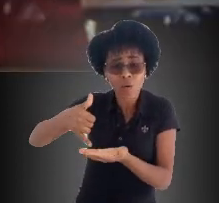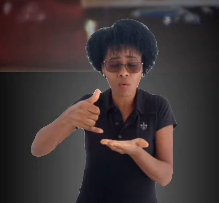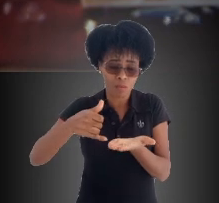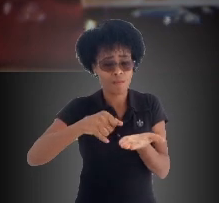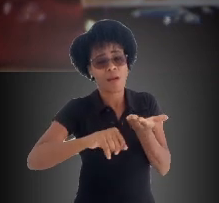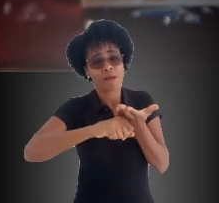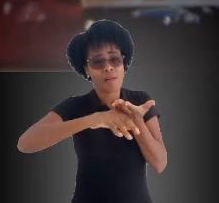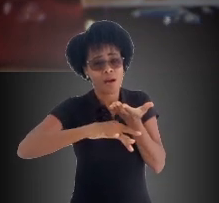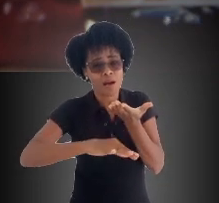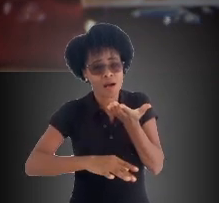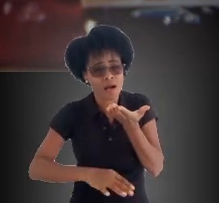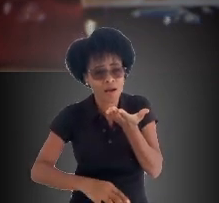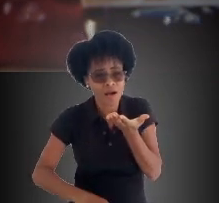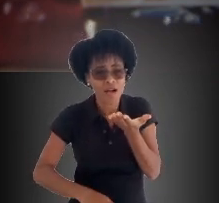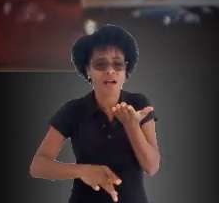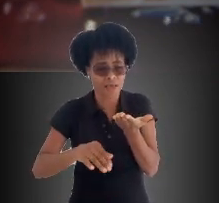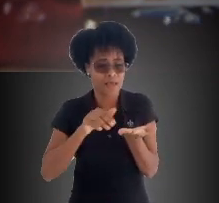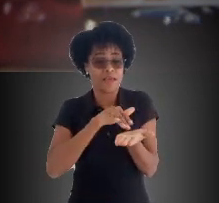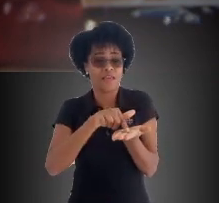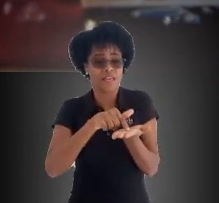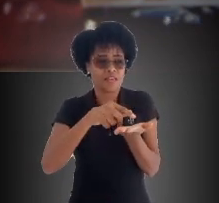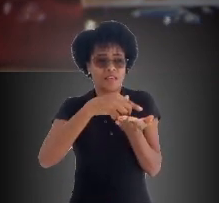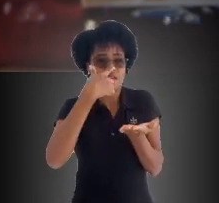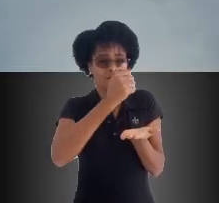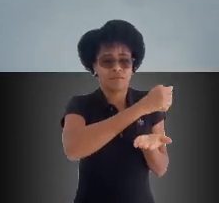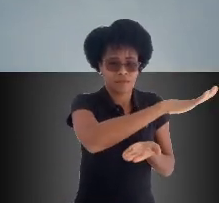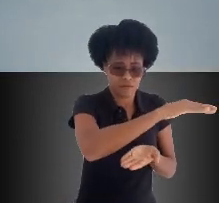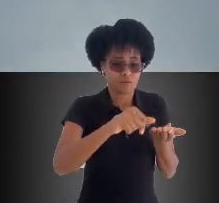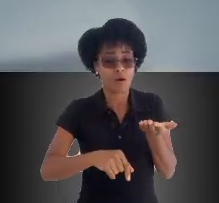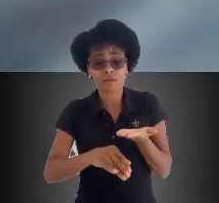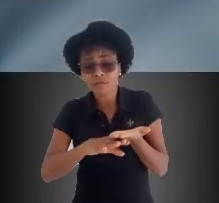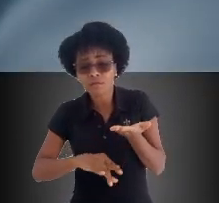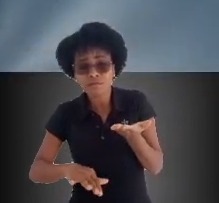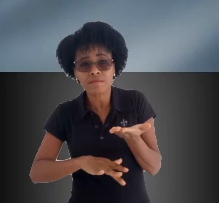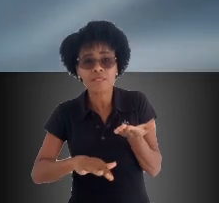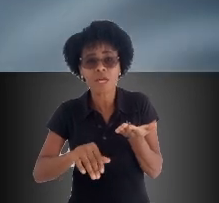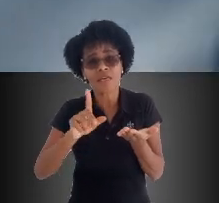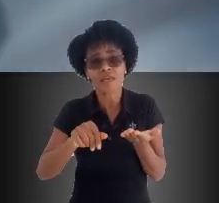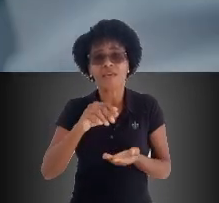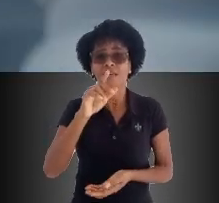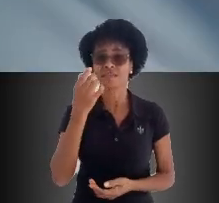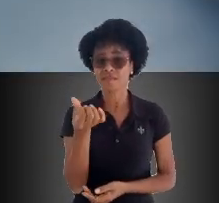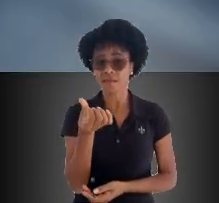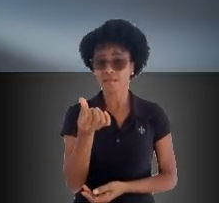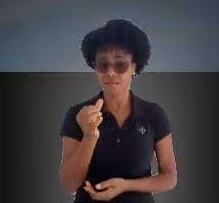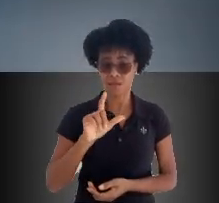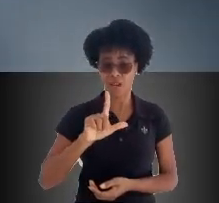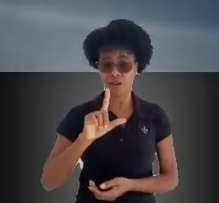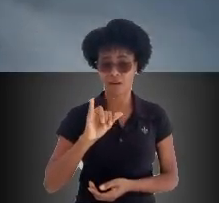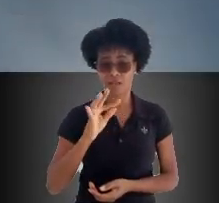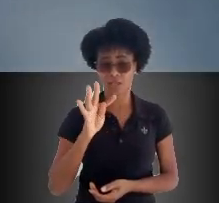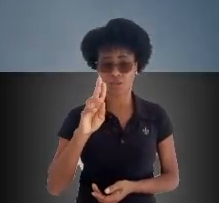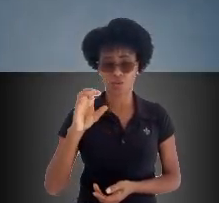uma filtragem, coagem, ou a mesma, para tirar aquele resíduo, algo que fique de fritura. A receita que a gente utiliza são seis litros de óleo,